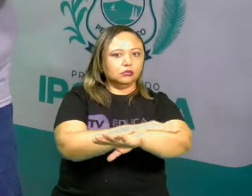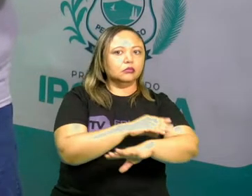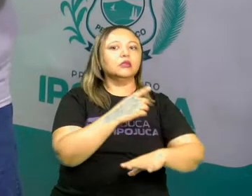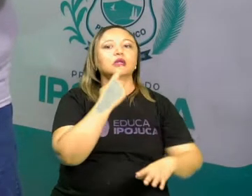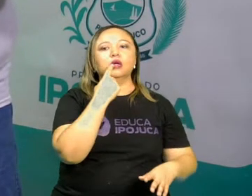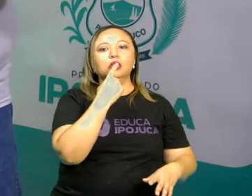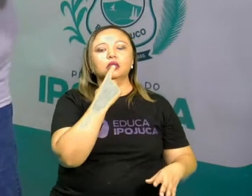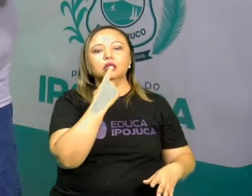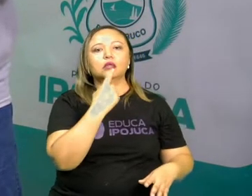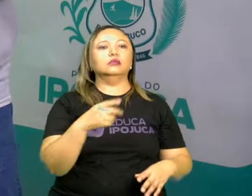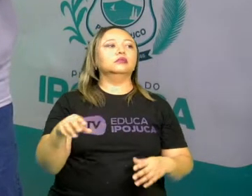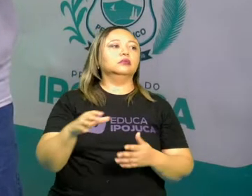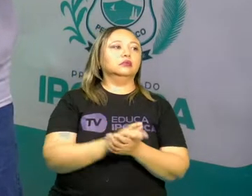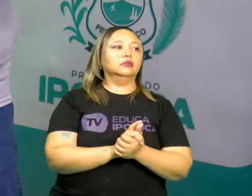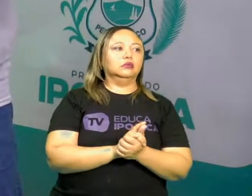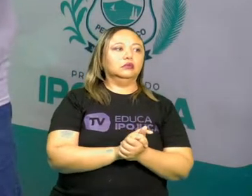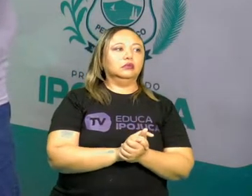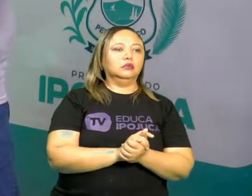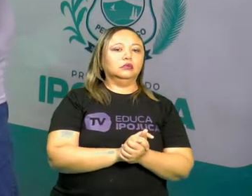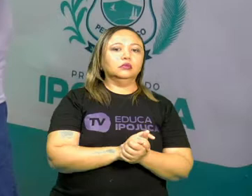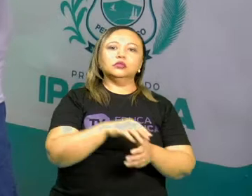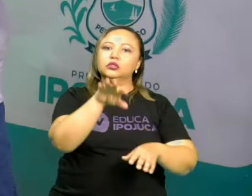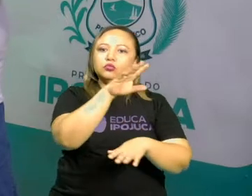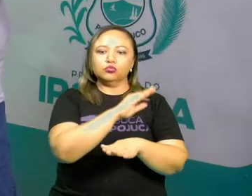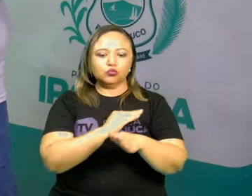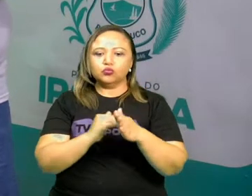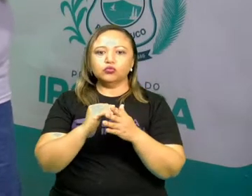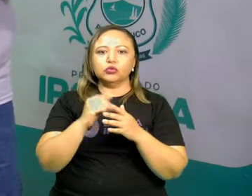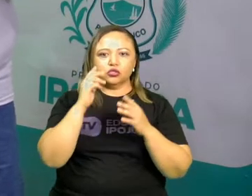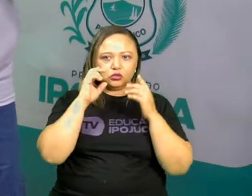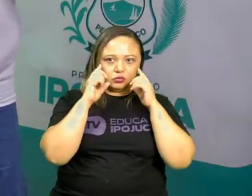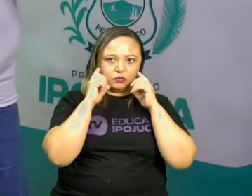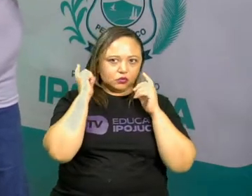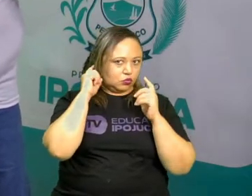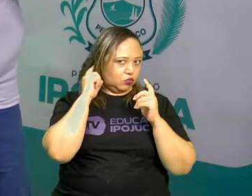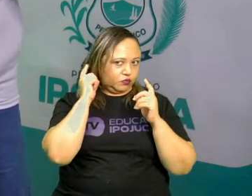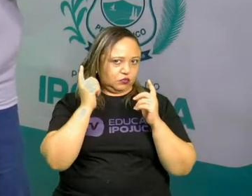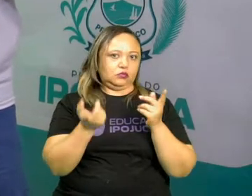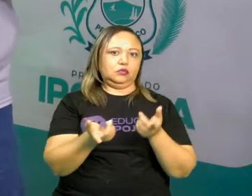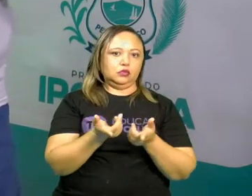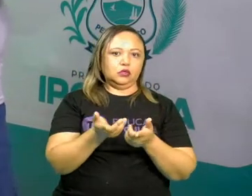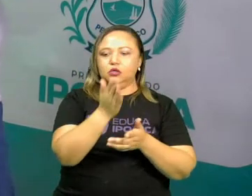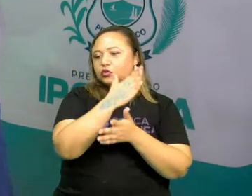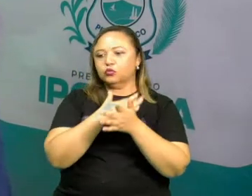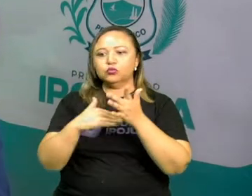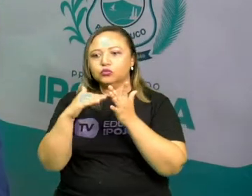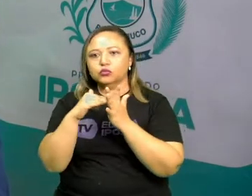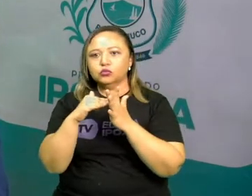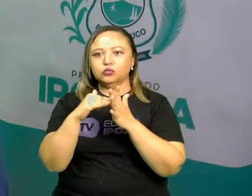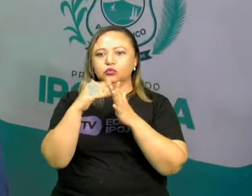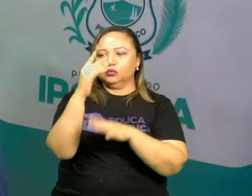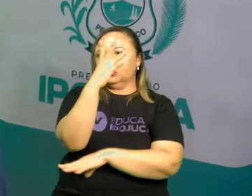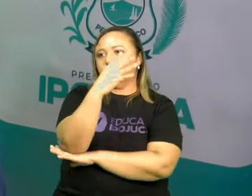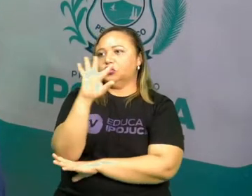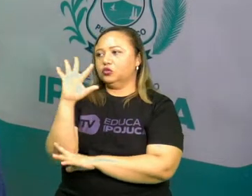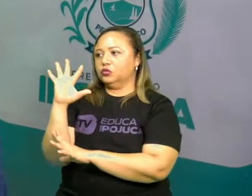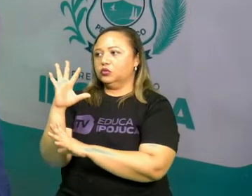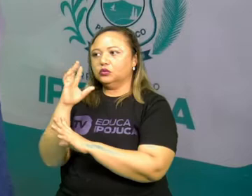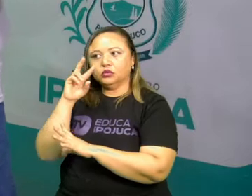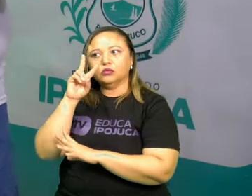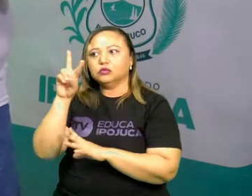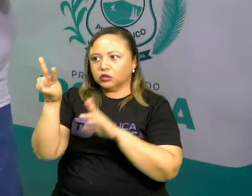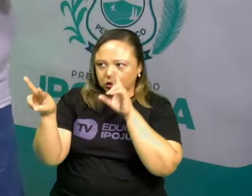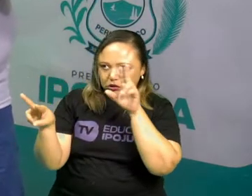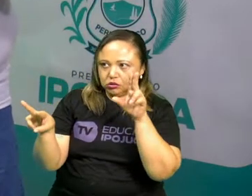paladar. Os sentidos que mais aguçam na questão da mudança de paisagem é a